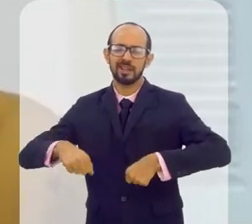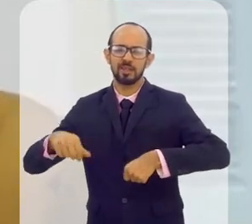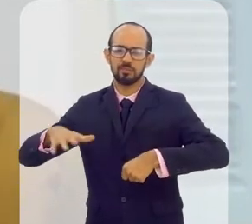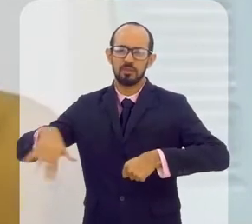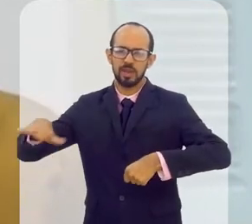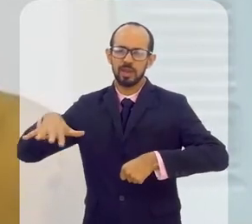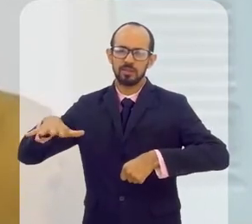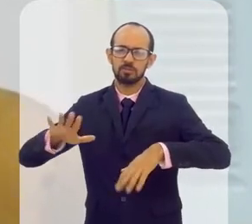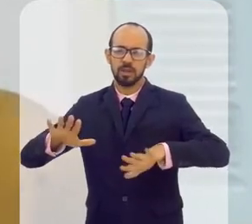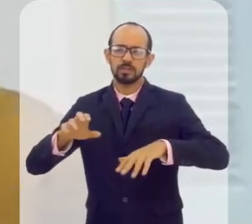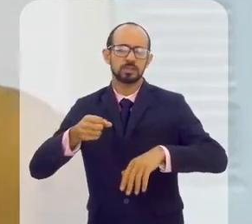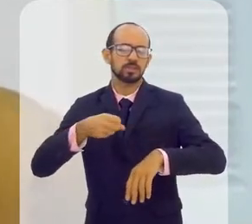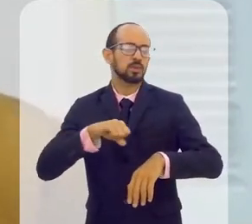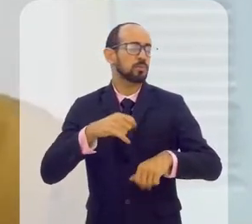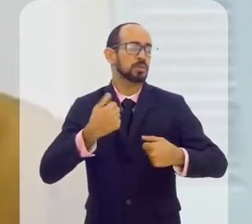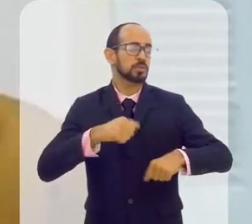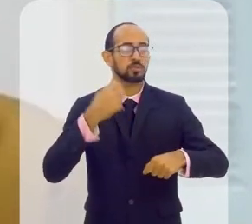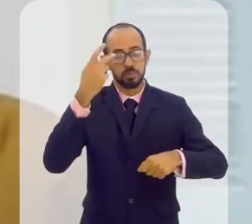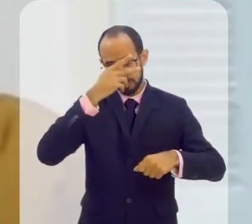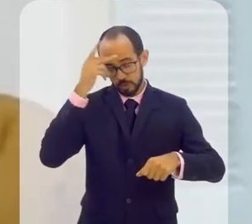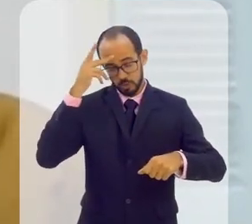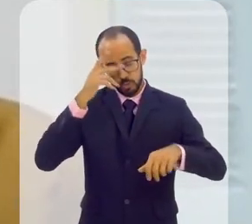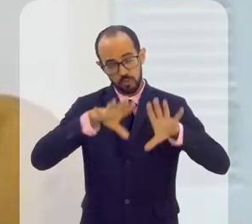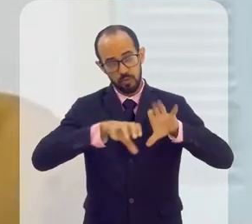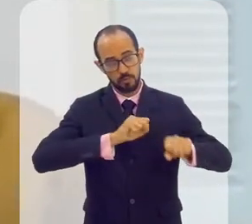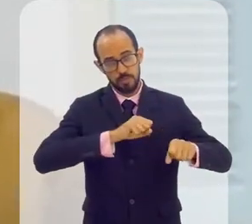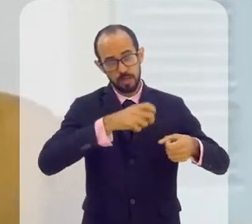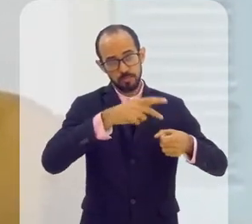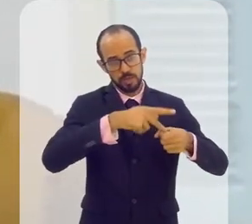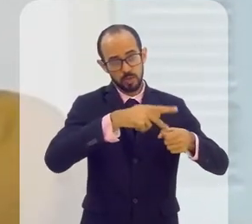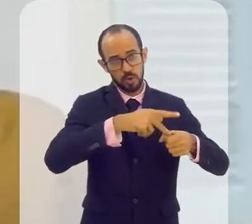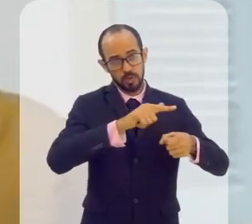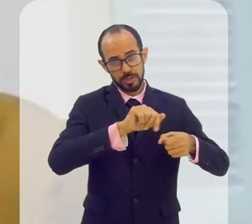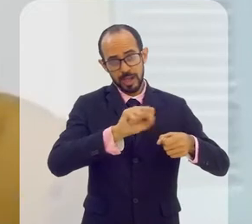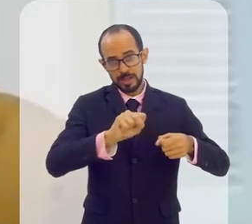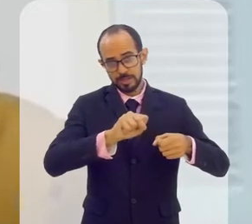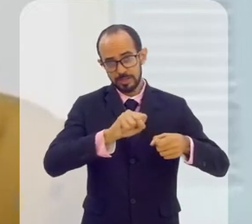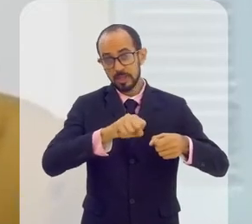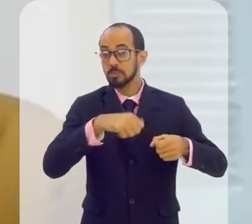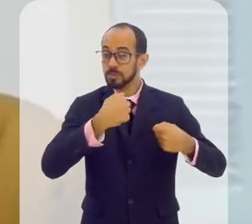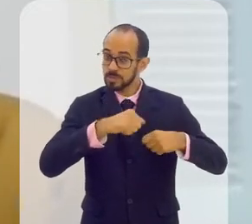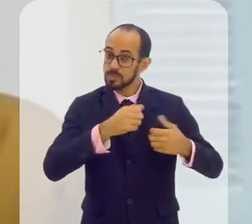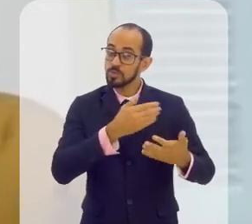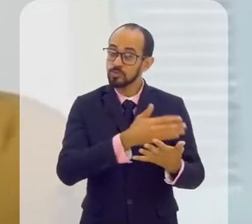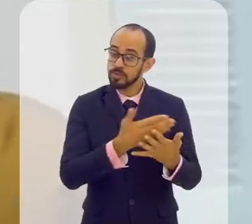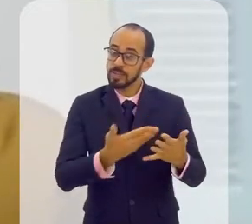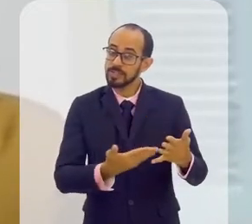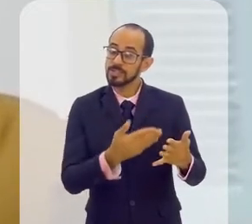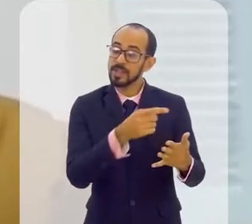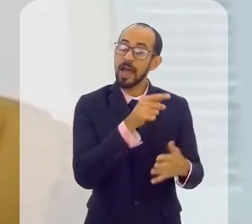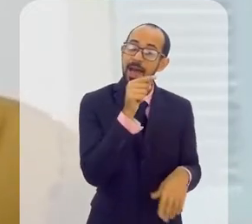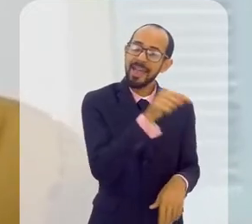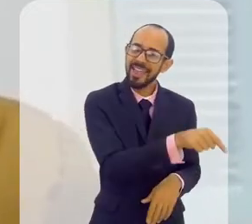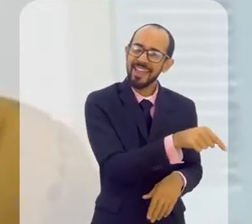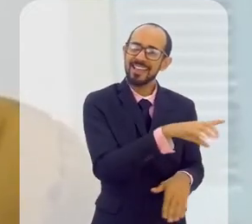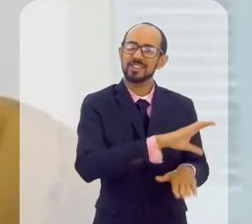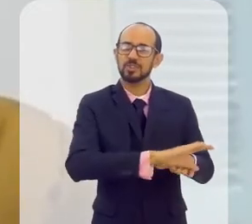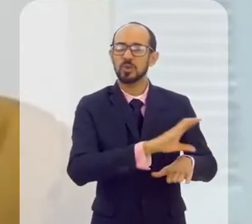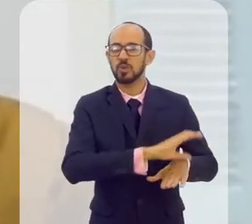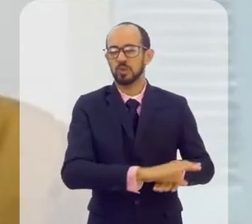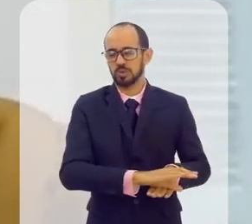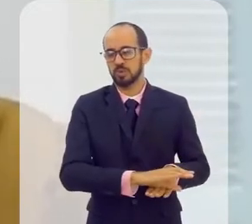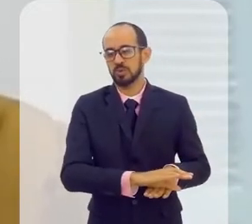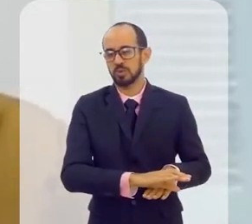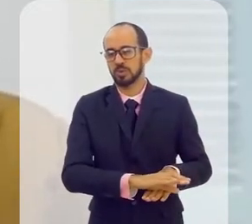aqui precisando de uma formação em petróleo e gás, enfim, um exemplo, né? Então, eu vou financiar para essa área onde eu quero induzir a formação de